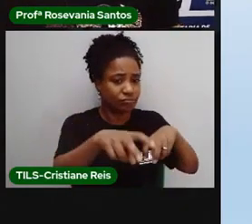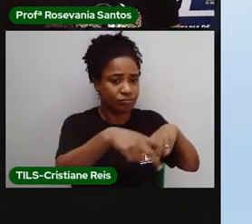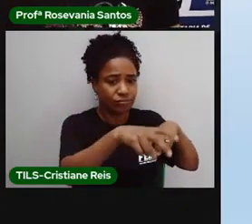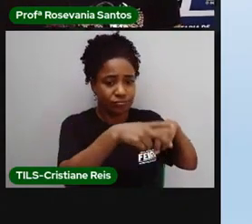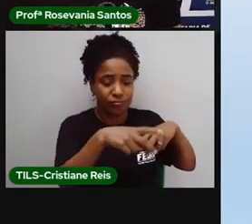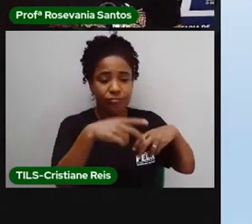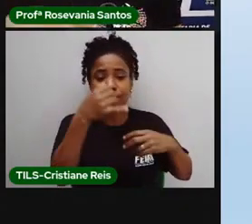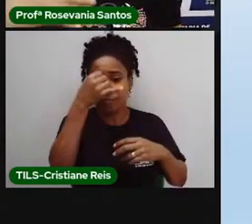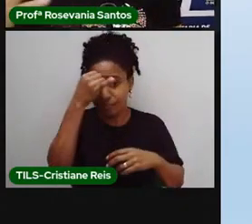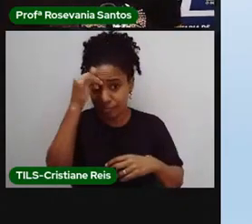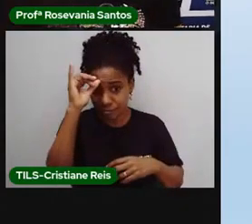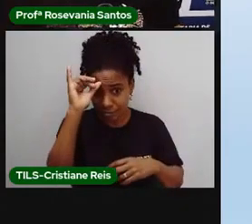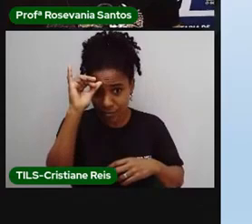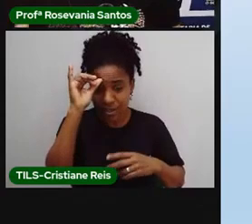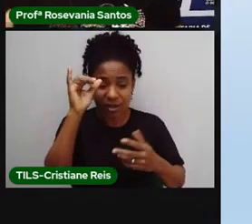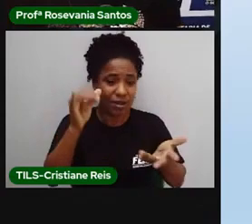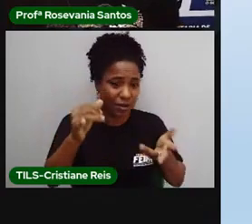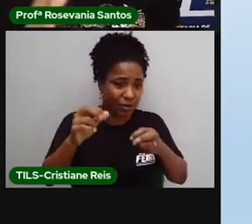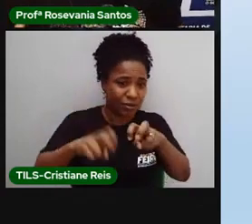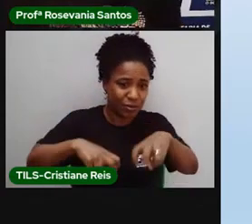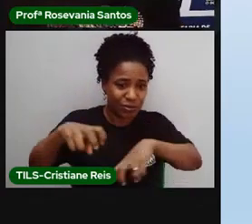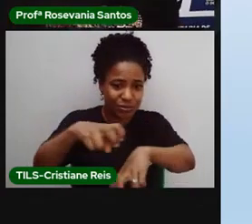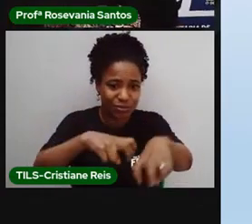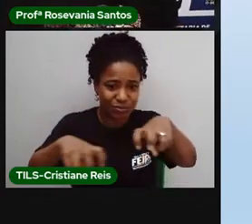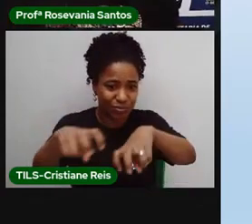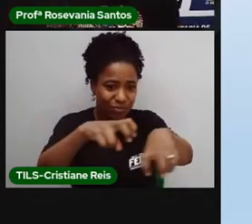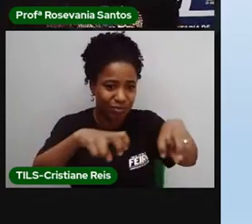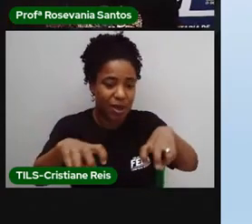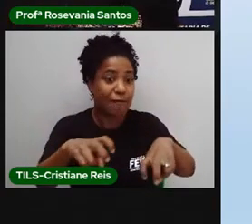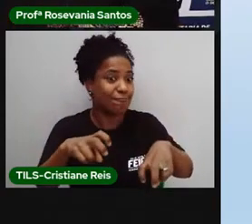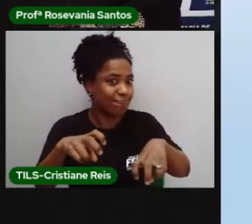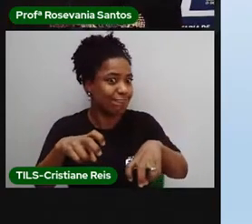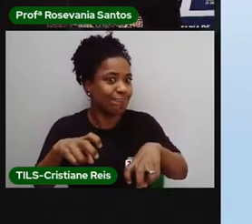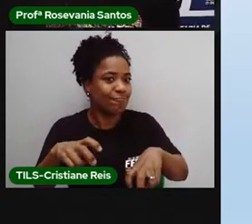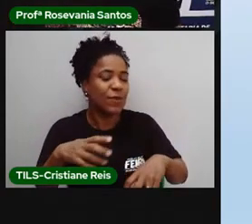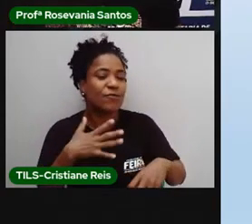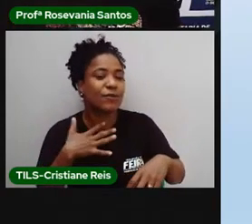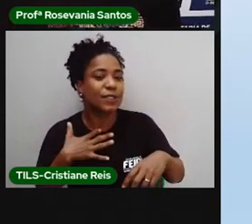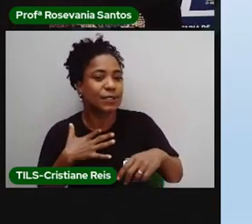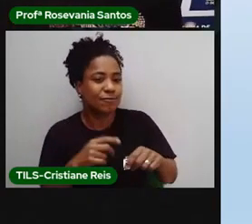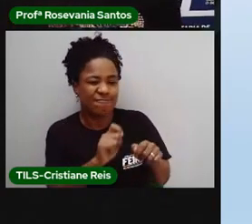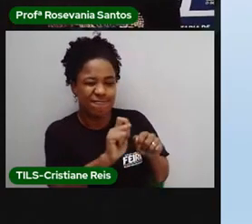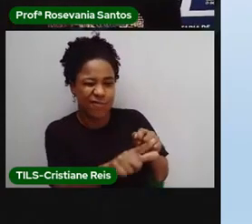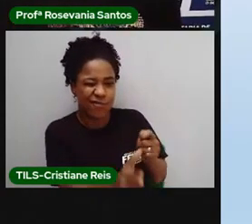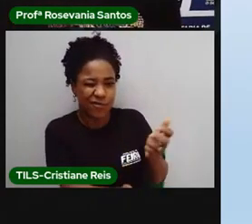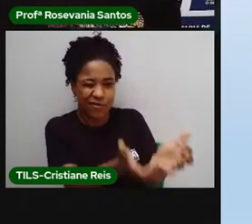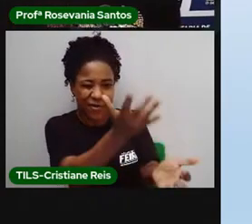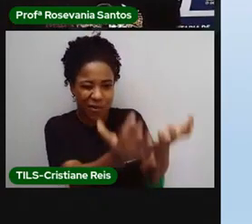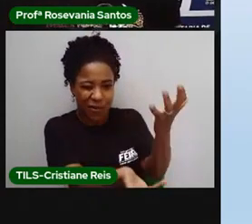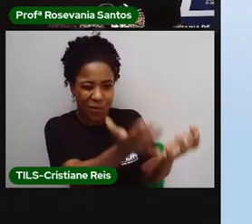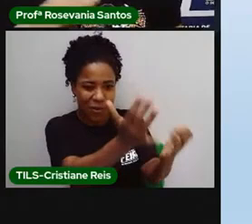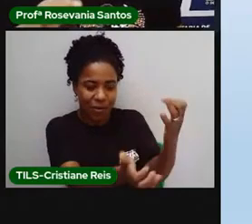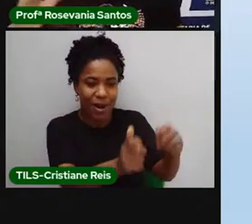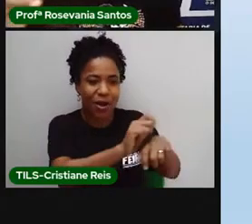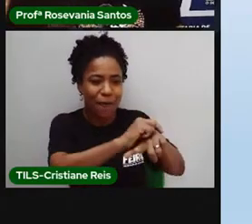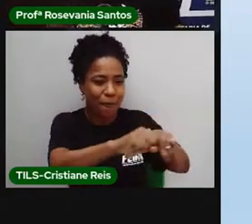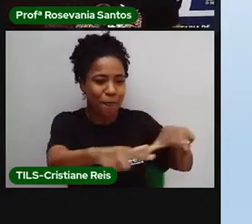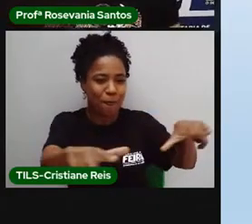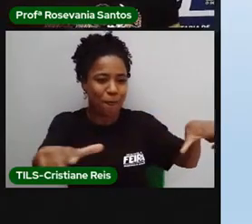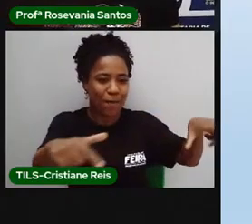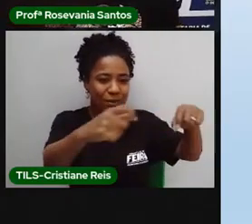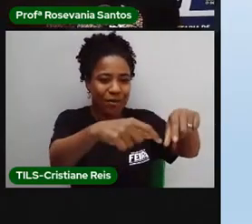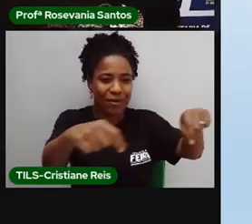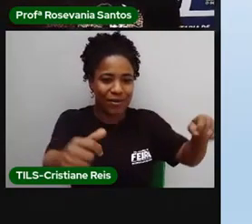Mata Virgem e, sem ter que sofrer todas aquelas sanções do governo por estar desmatando. Então, provoca as queimadas. Tem uma série de